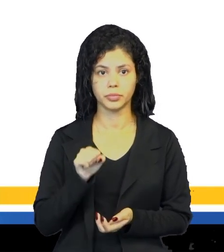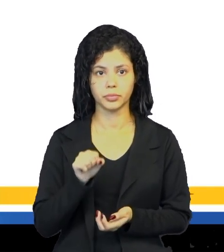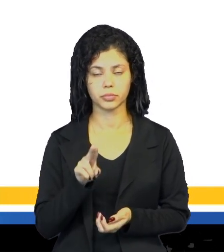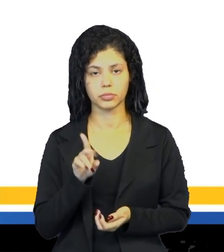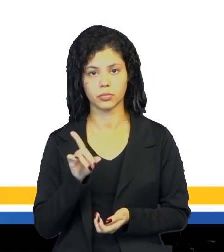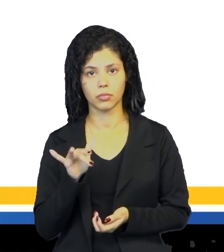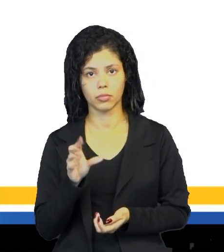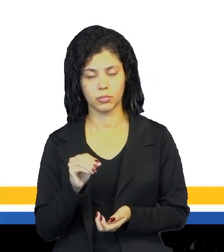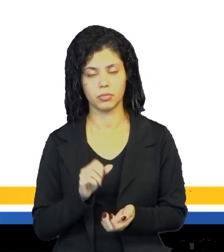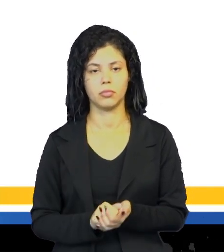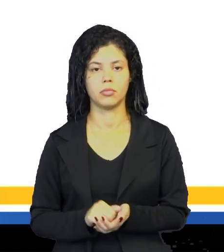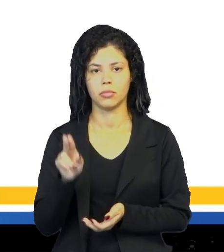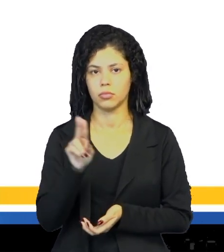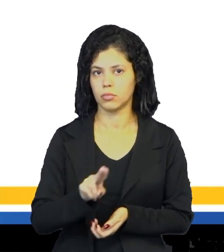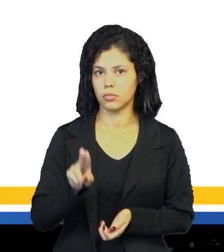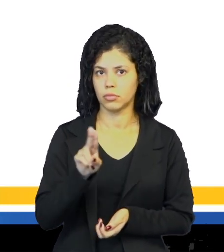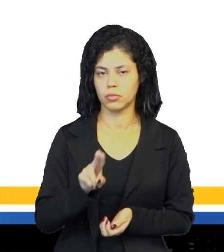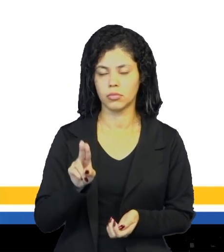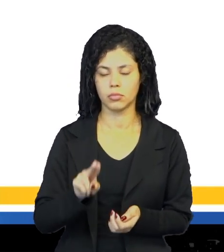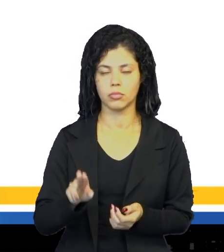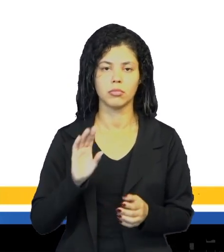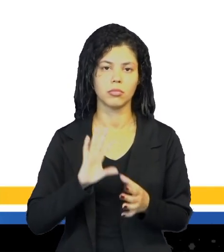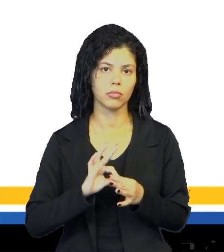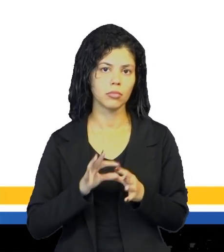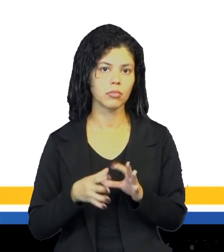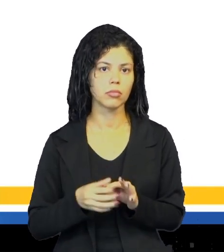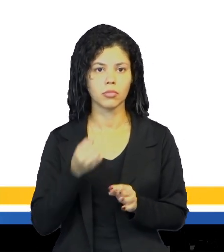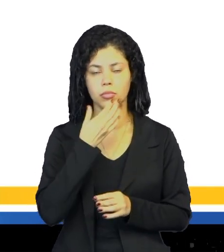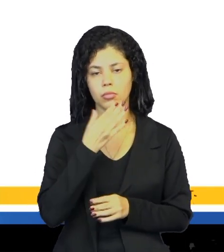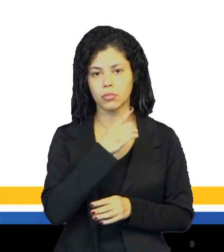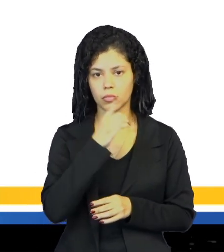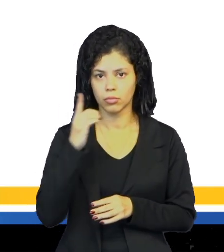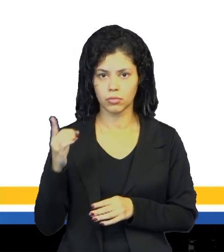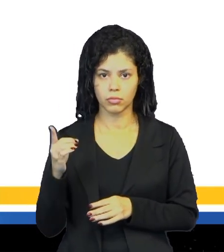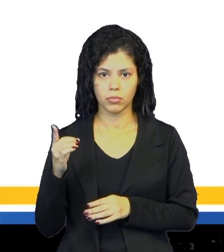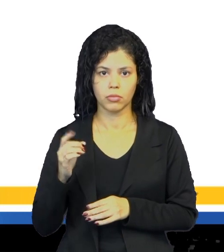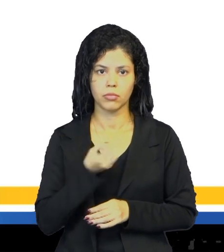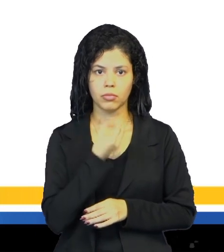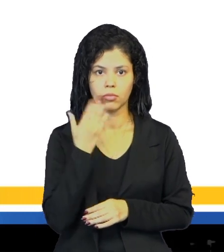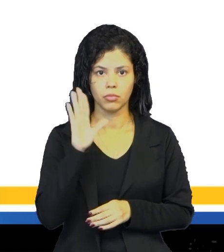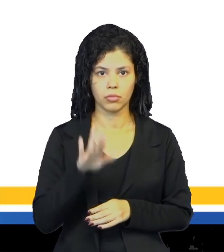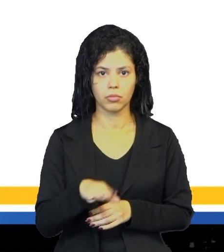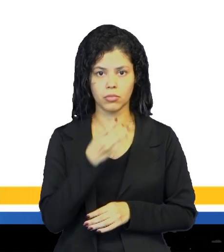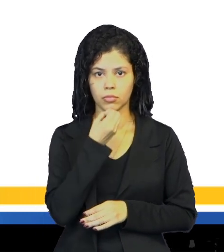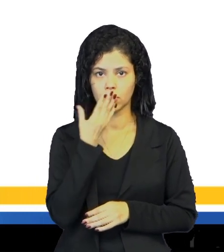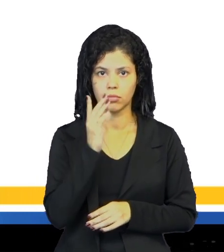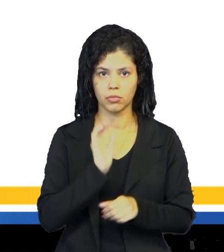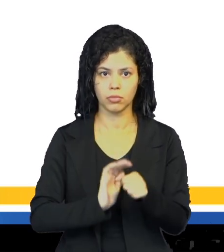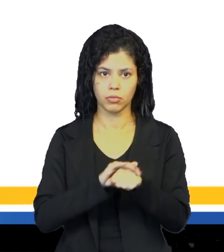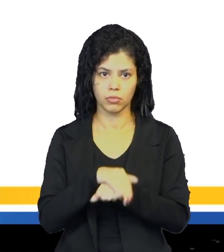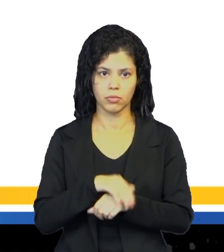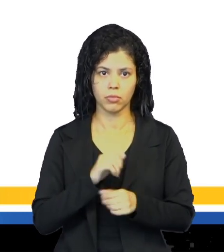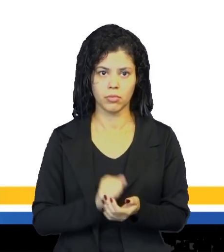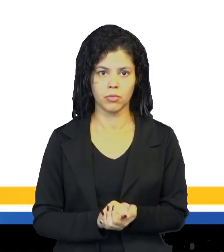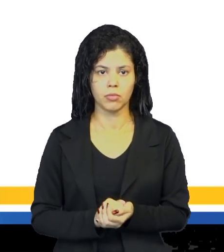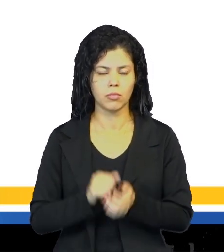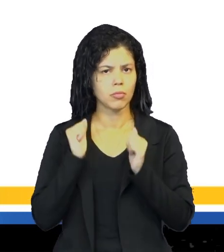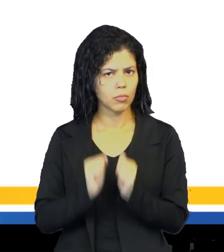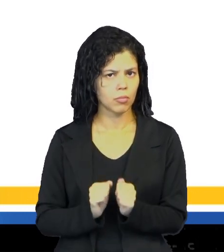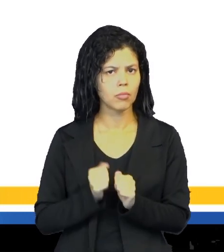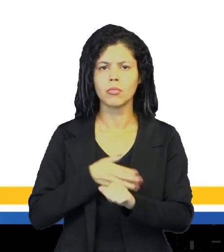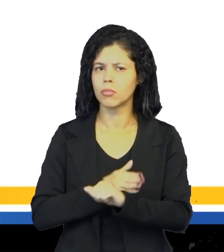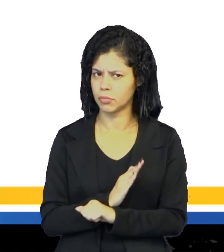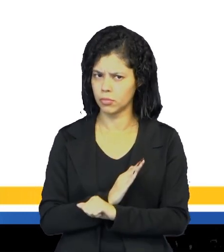Algumas palavras utilizadas dentro do contexto da sala de aula. Que é o buenos dias, que é o saludo, buenas tardes, buenas noches. O permiso,